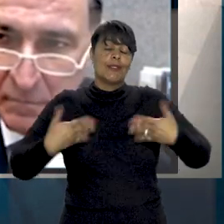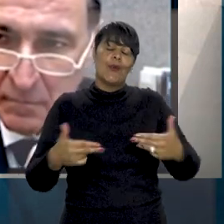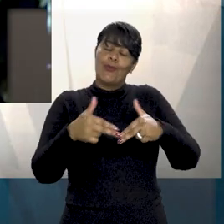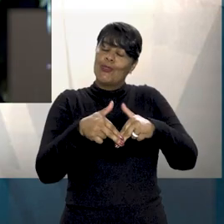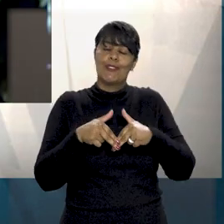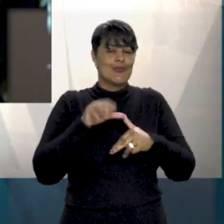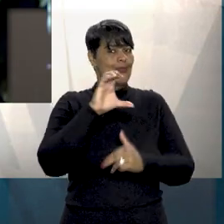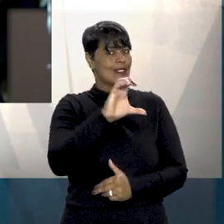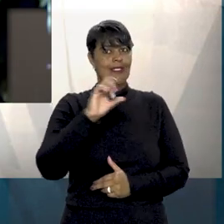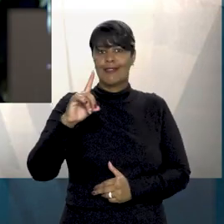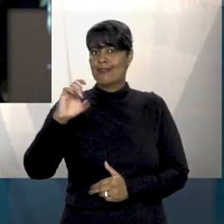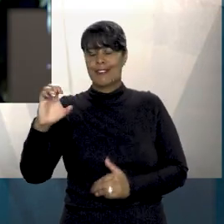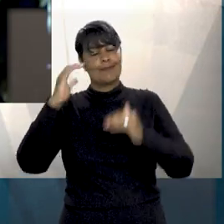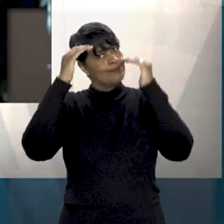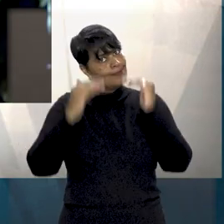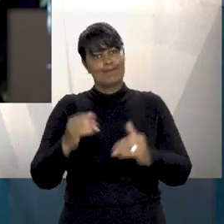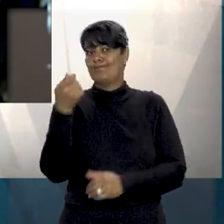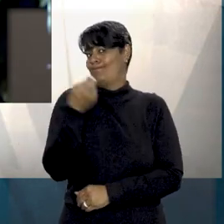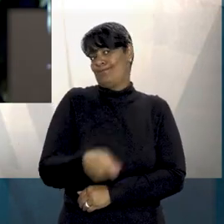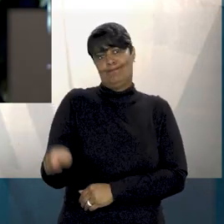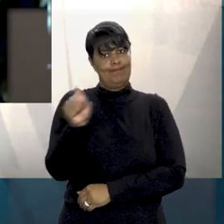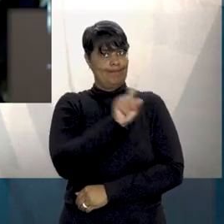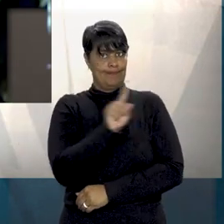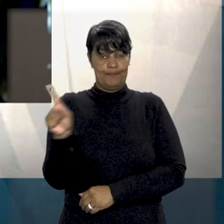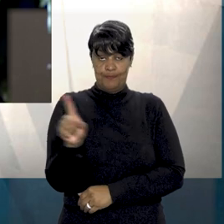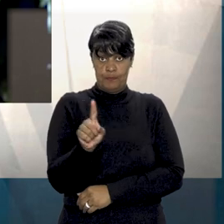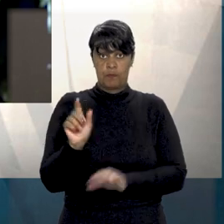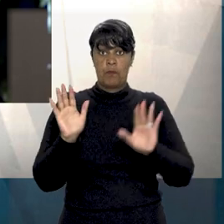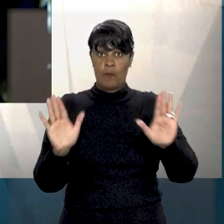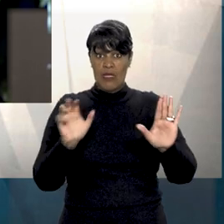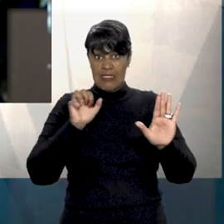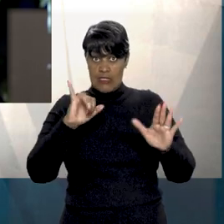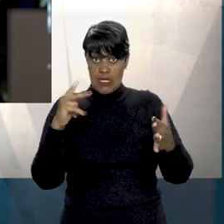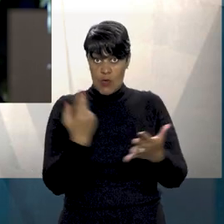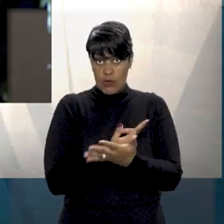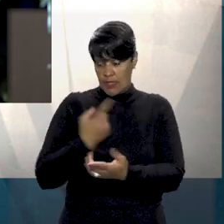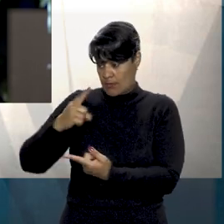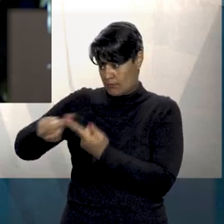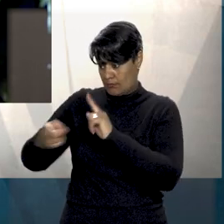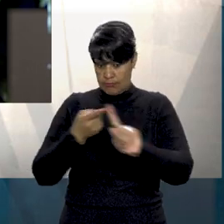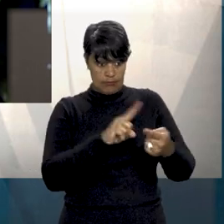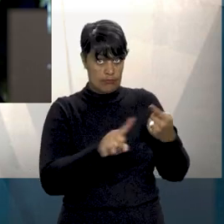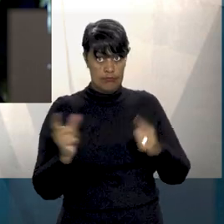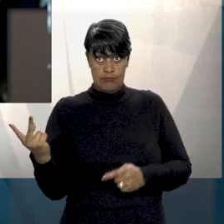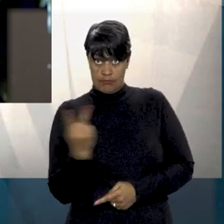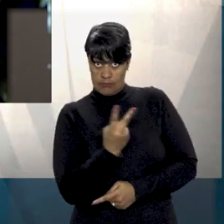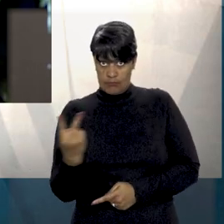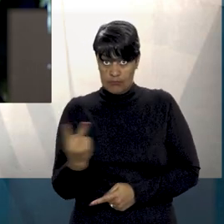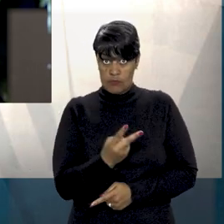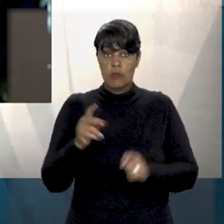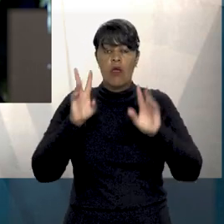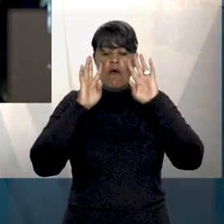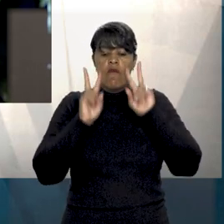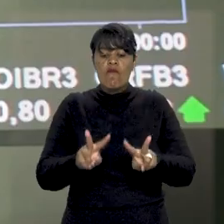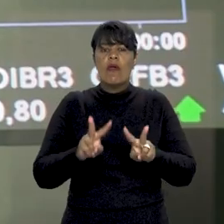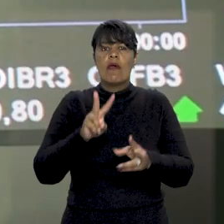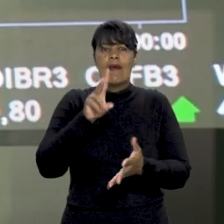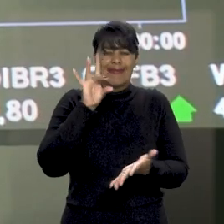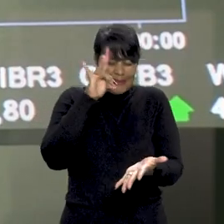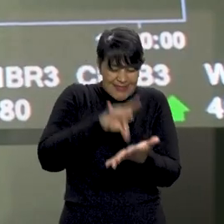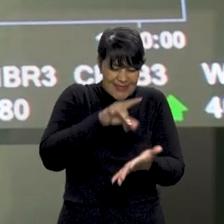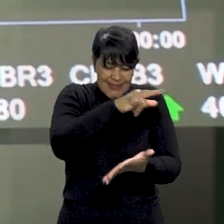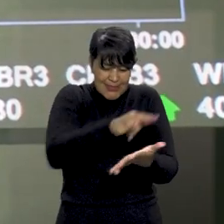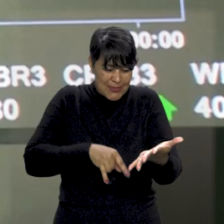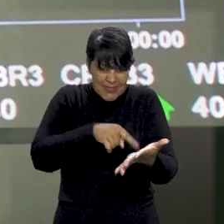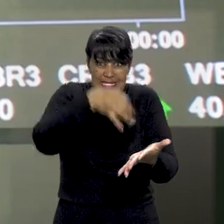o CDC. Nancy Andrigue afirmou que, nessa ordem de negócios, o dever de verificar a legitimidade da procuração do titular das